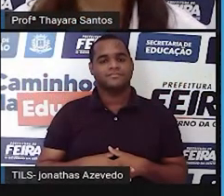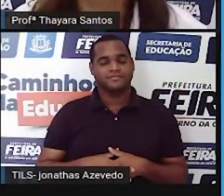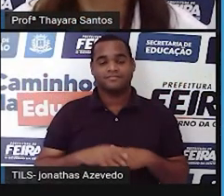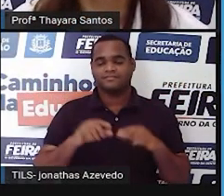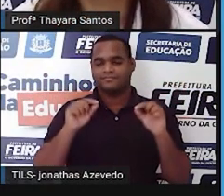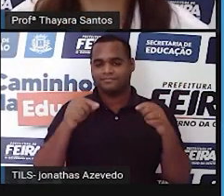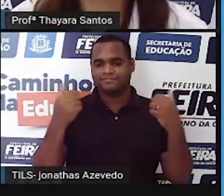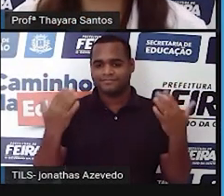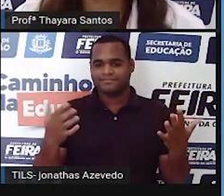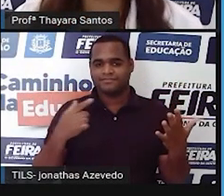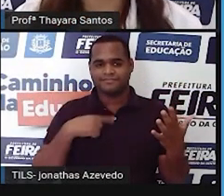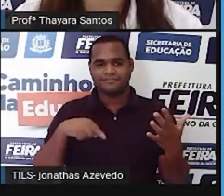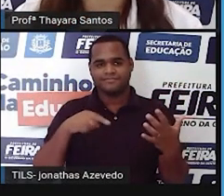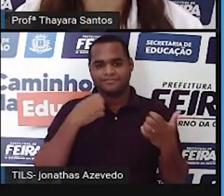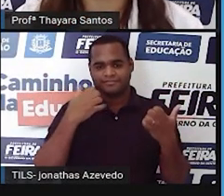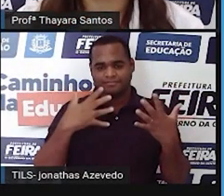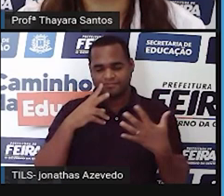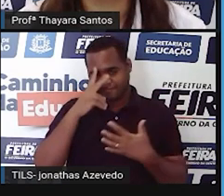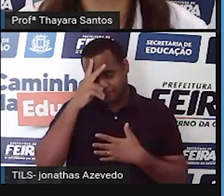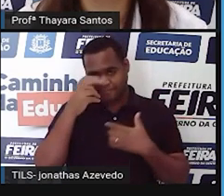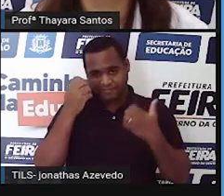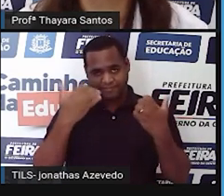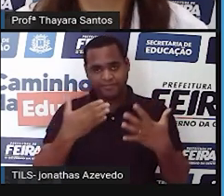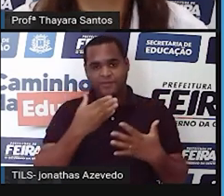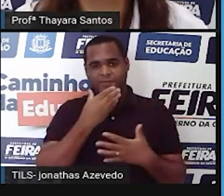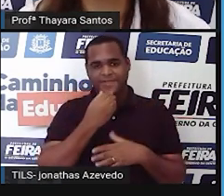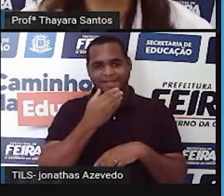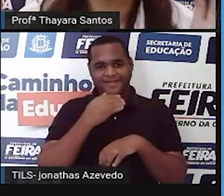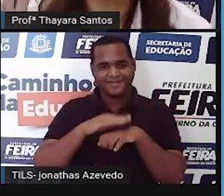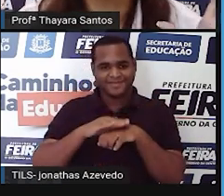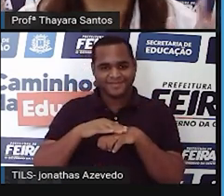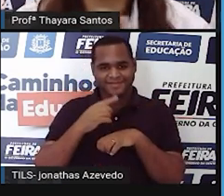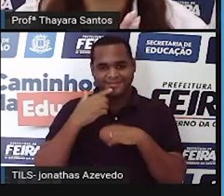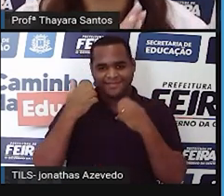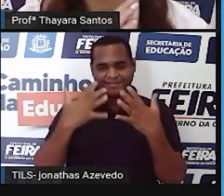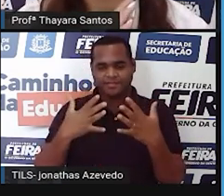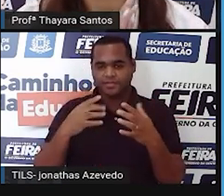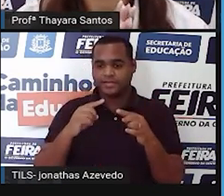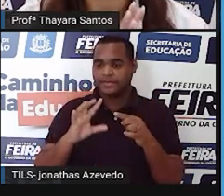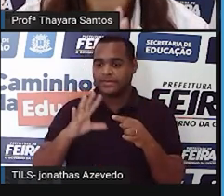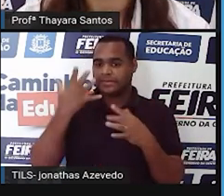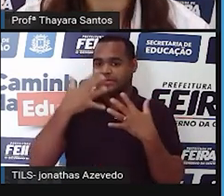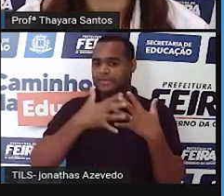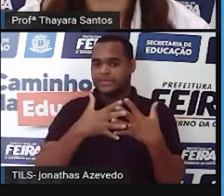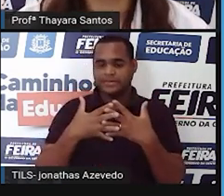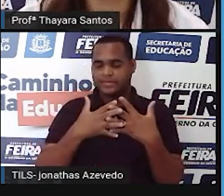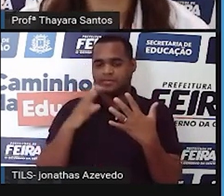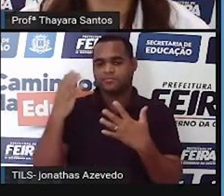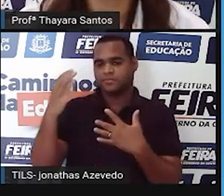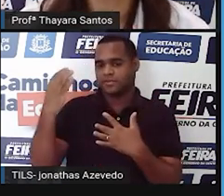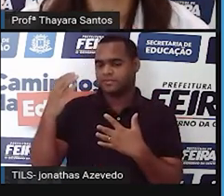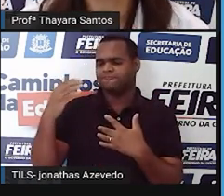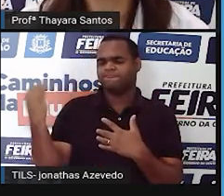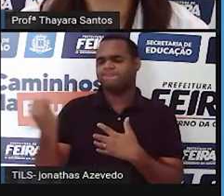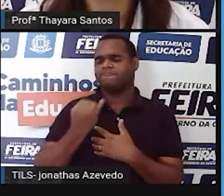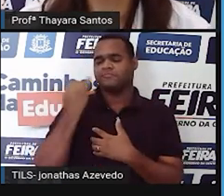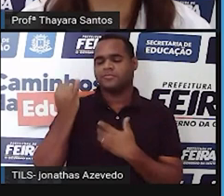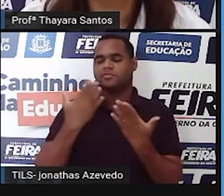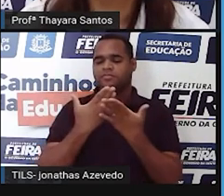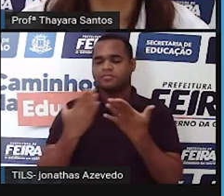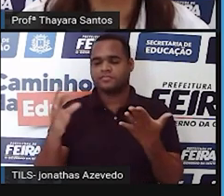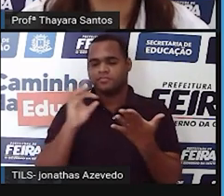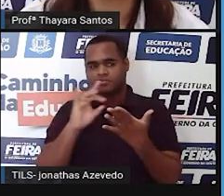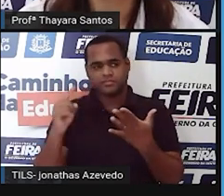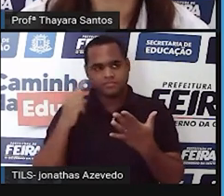Então, gente, essa foi a história aí que rolou sobre toda essa treta científica. E sim, é muito importante que a gente